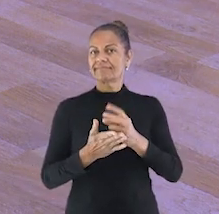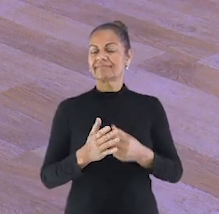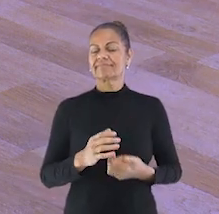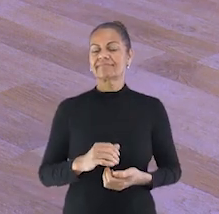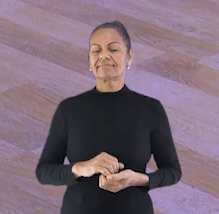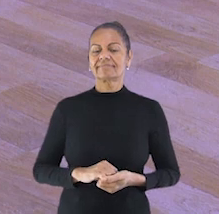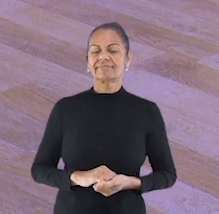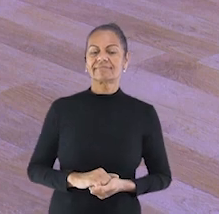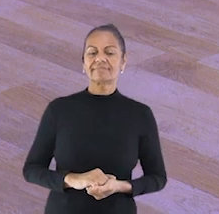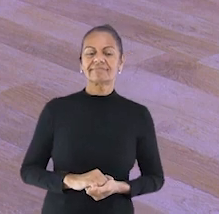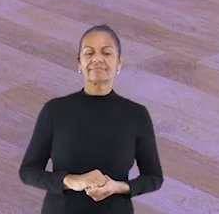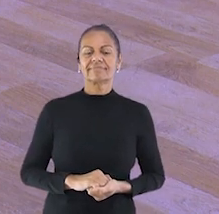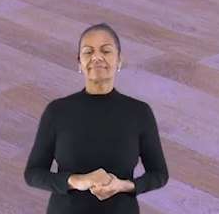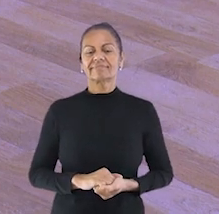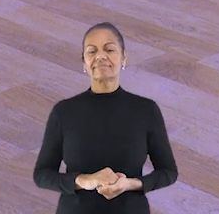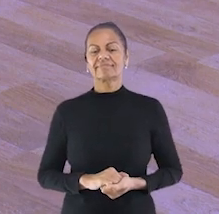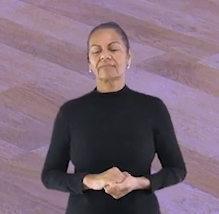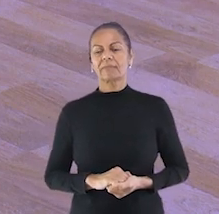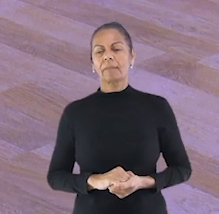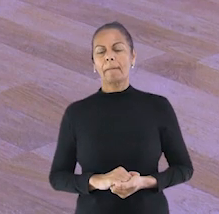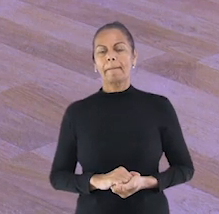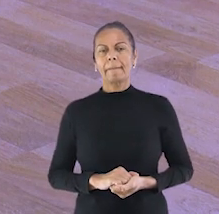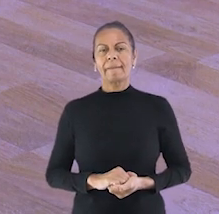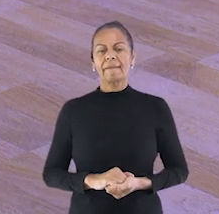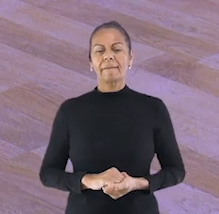cinco, seis,